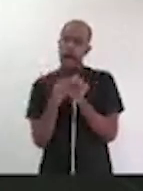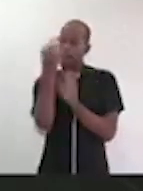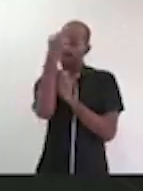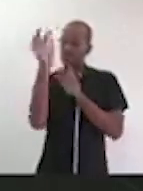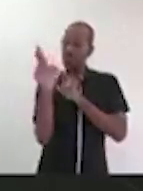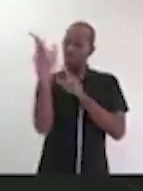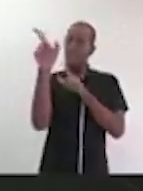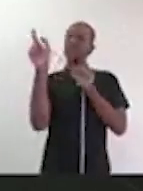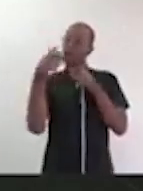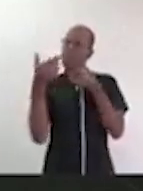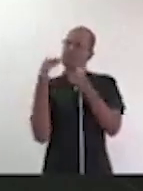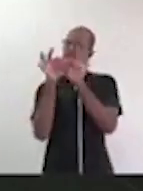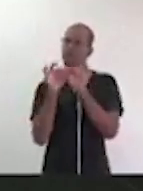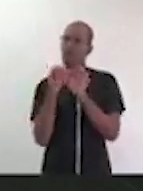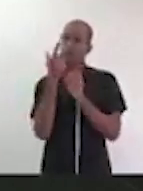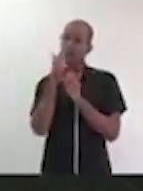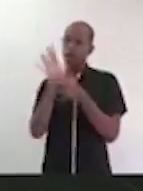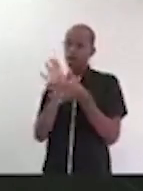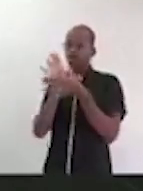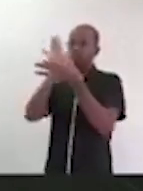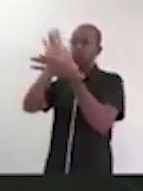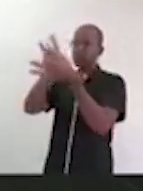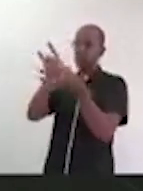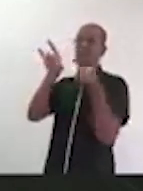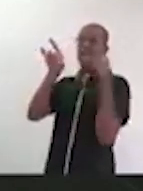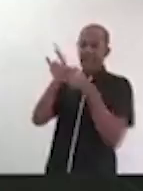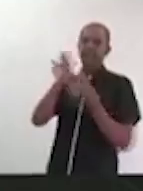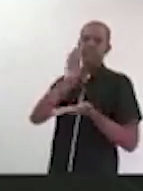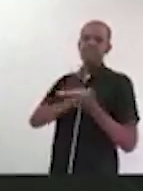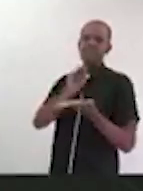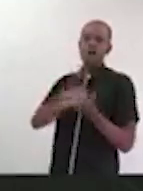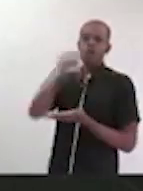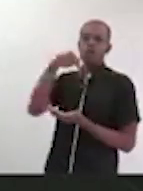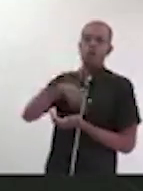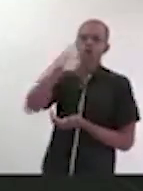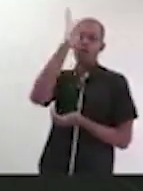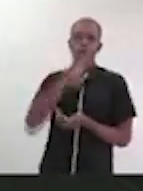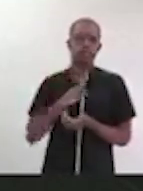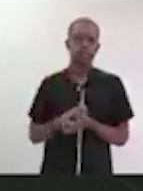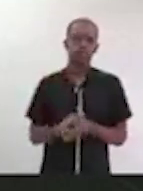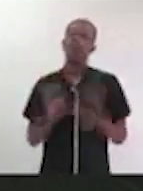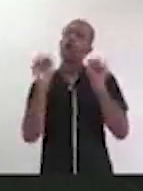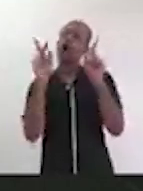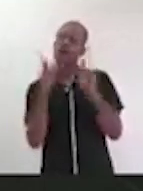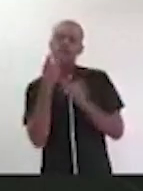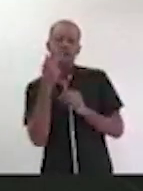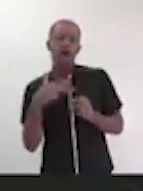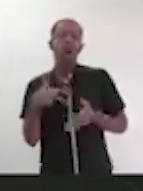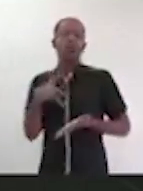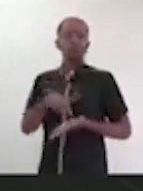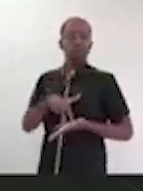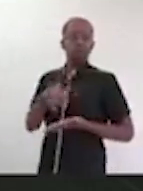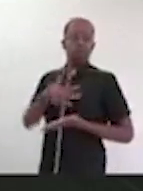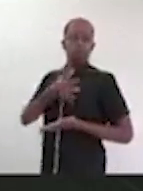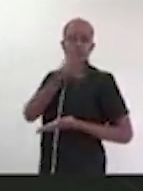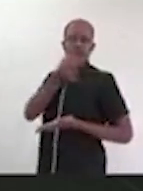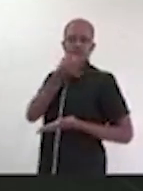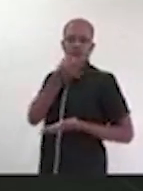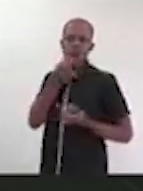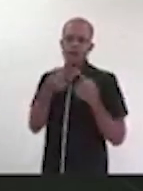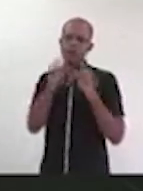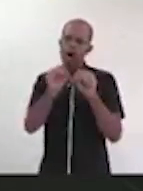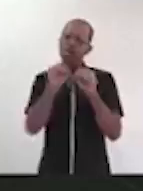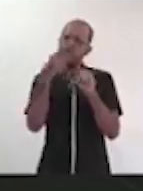que são essas pontes que estão faltando no Brasil. Pessoas que digam, tudo bem, eu tenho esse posicionamento, mas deixa eu ouvir qual é o seu